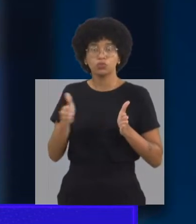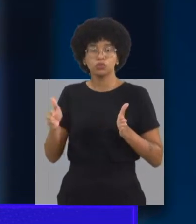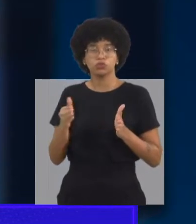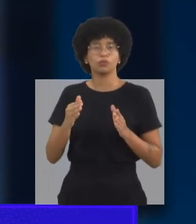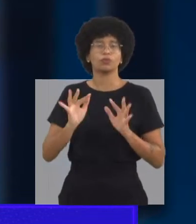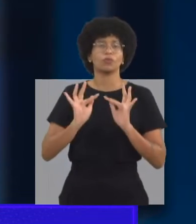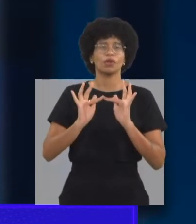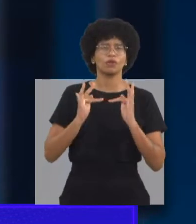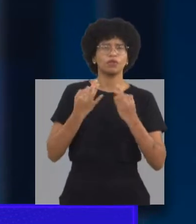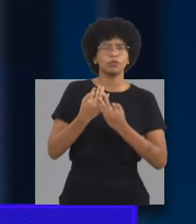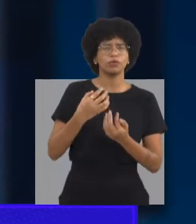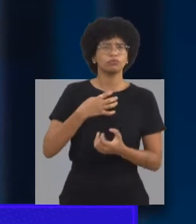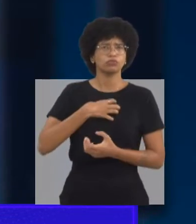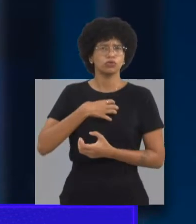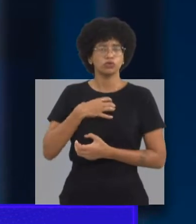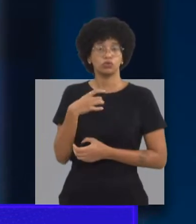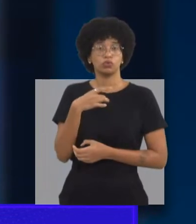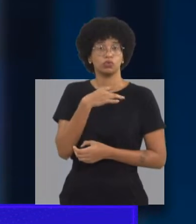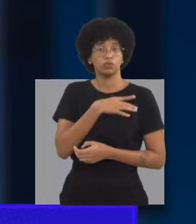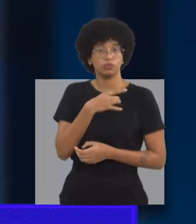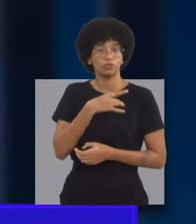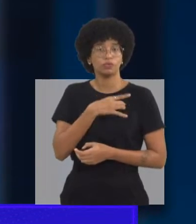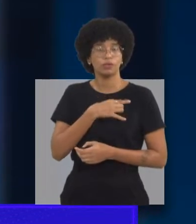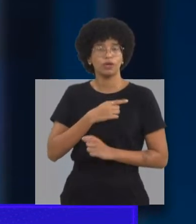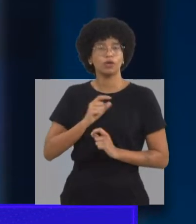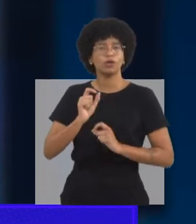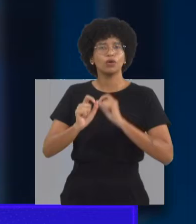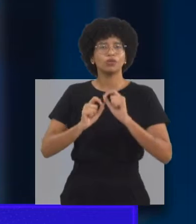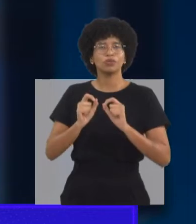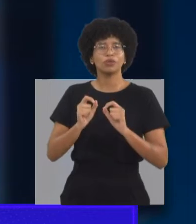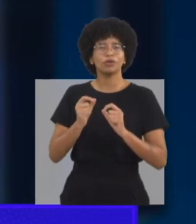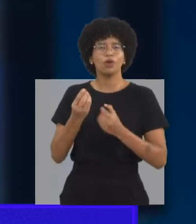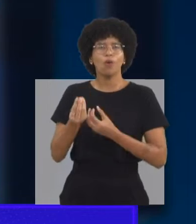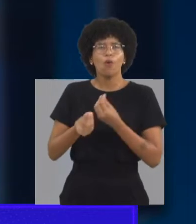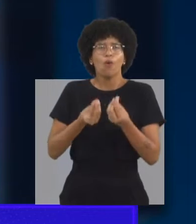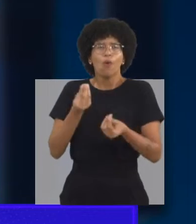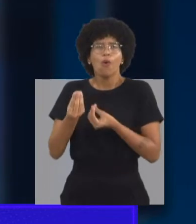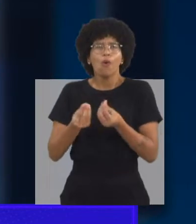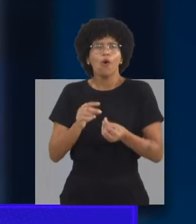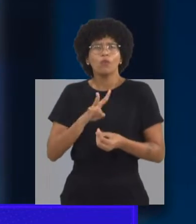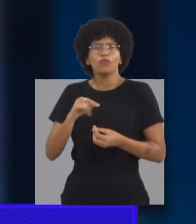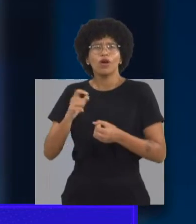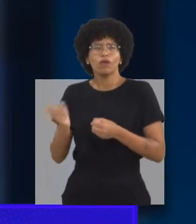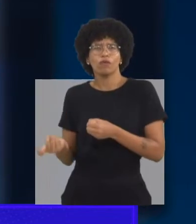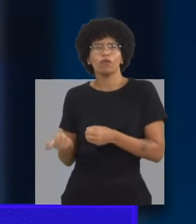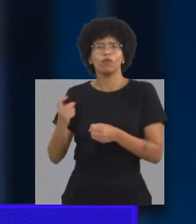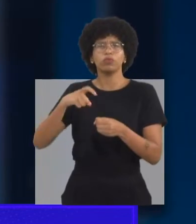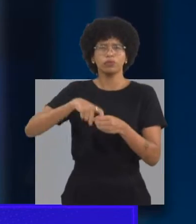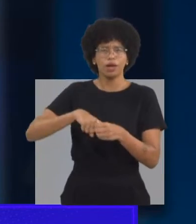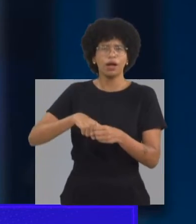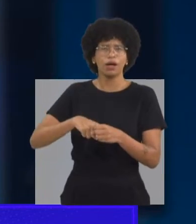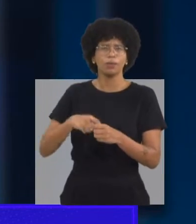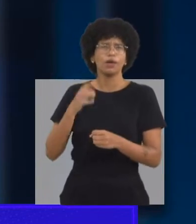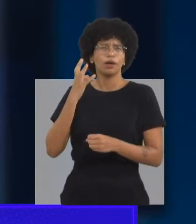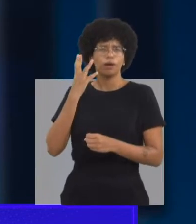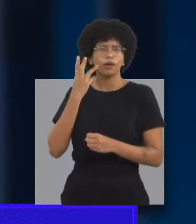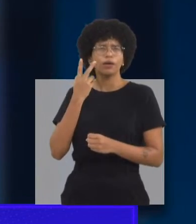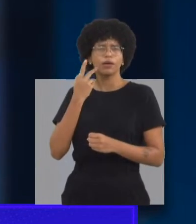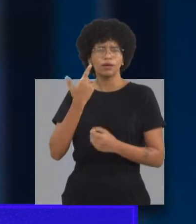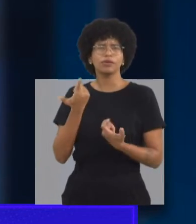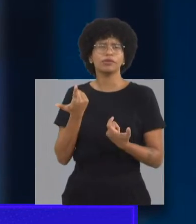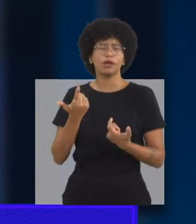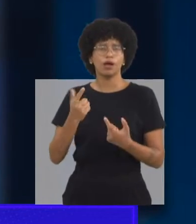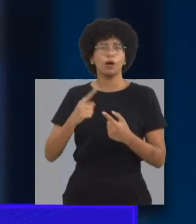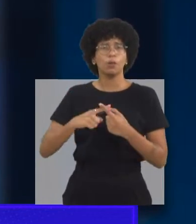espaçados. As famílias tiveram muito medo desse retorno das atividades.